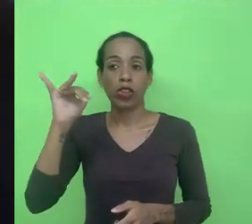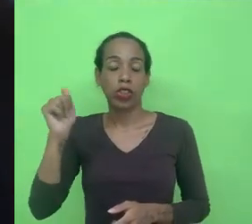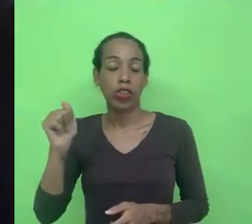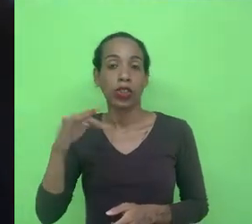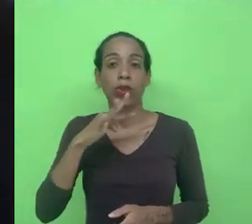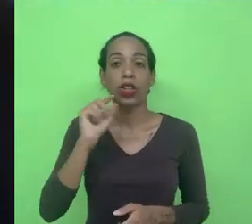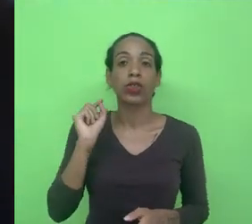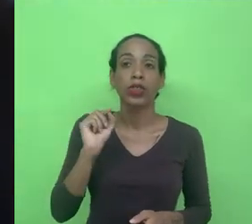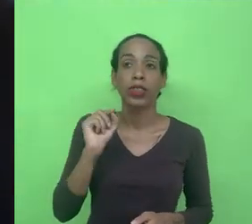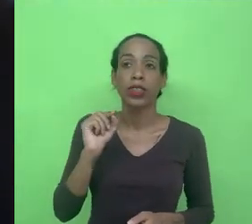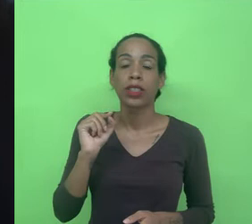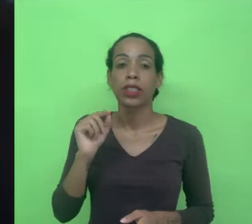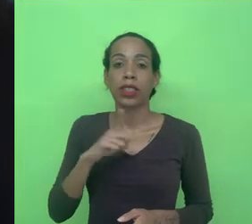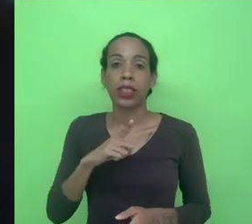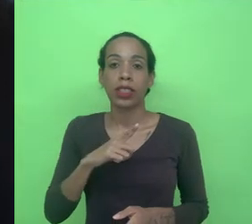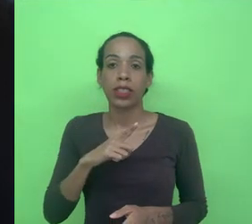esse termo